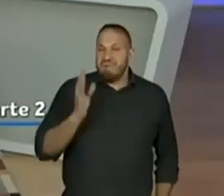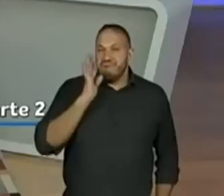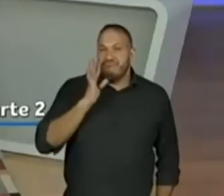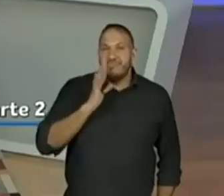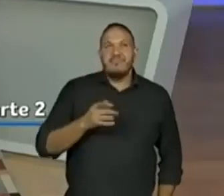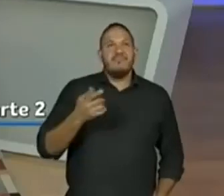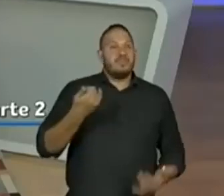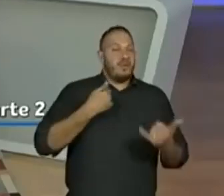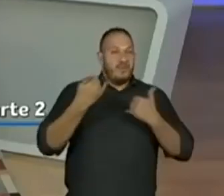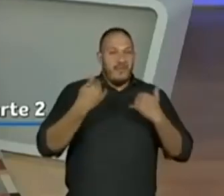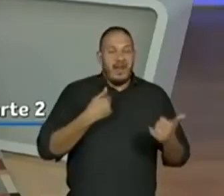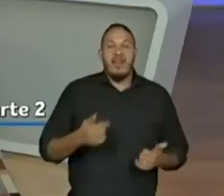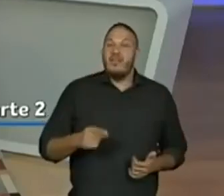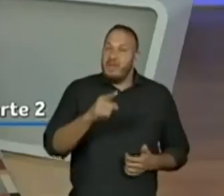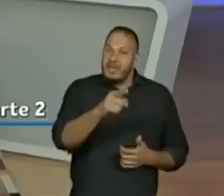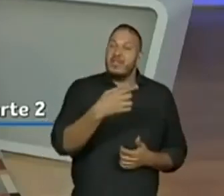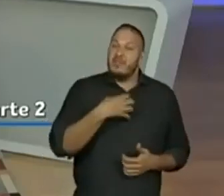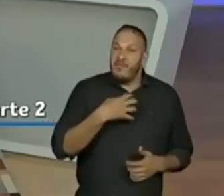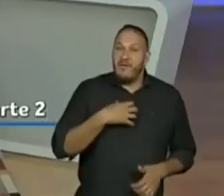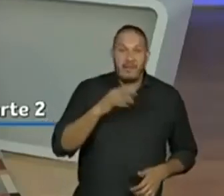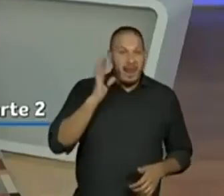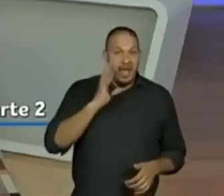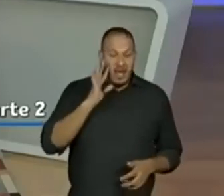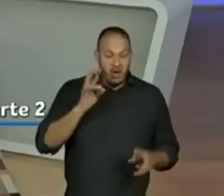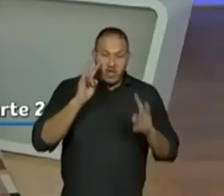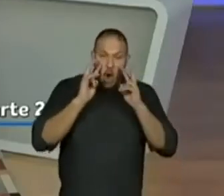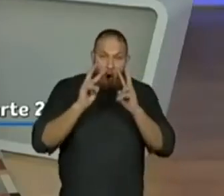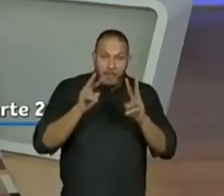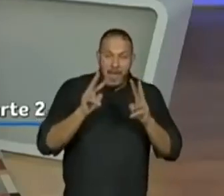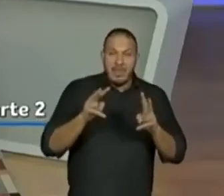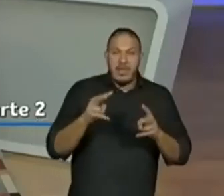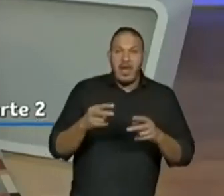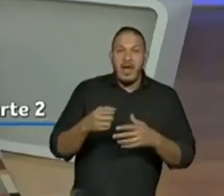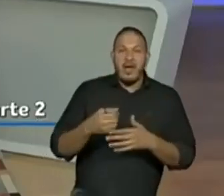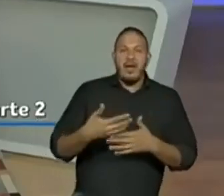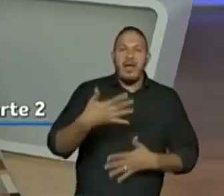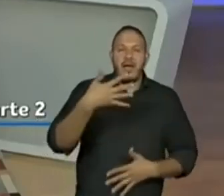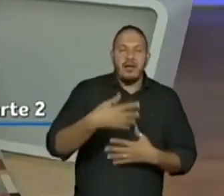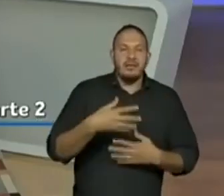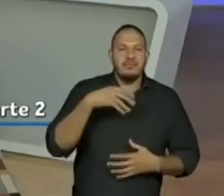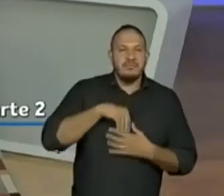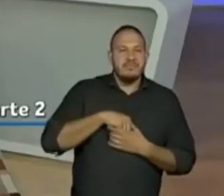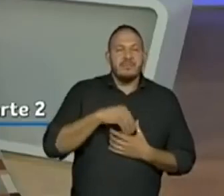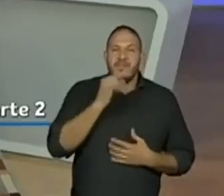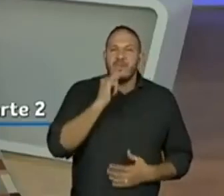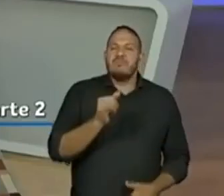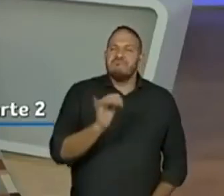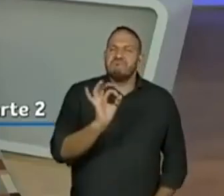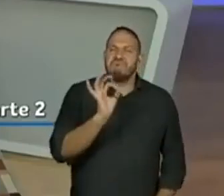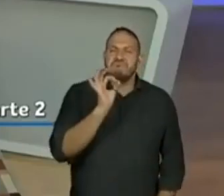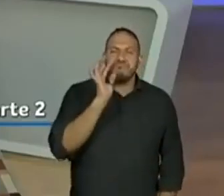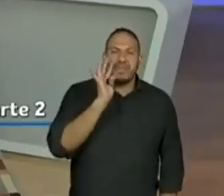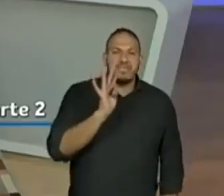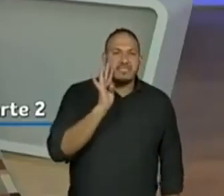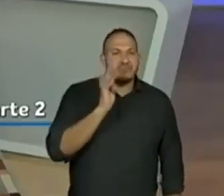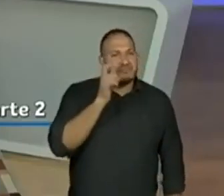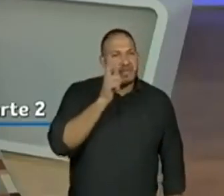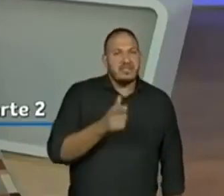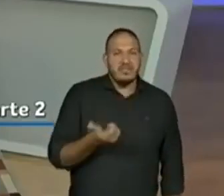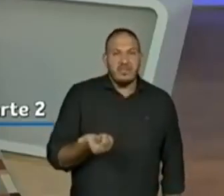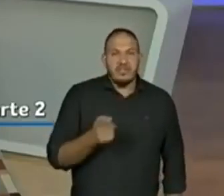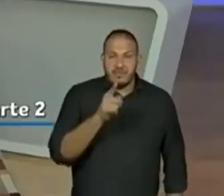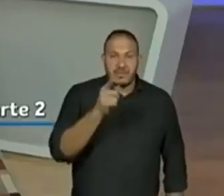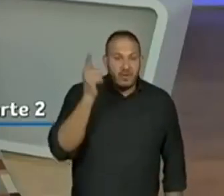falando, ó. Isso é uma forma legal de observar a alma humana, a professora Ellen. Interessante. Isso é